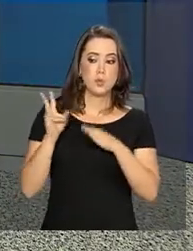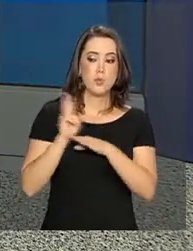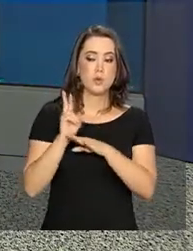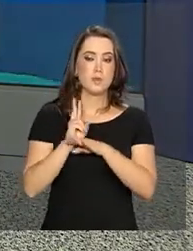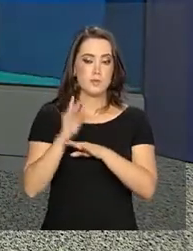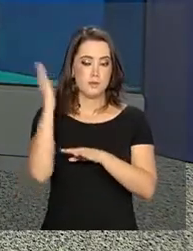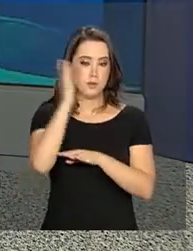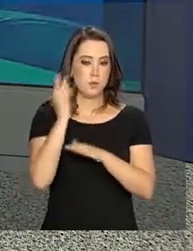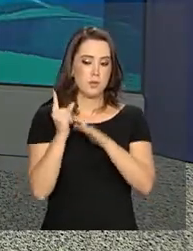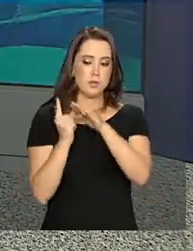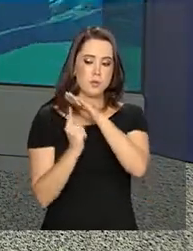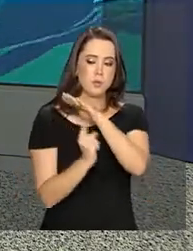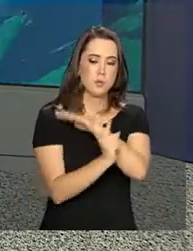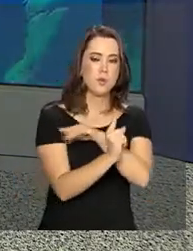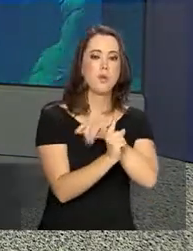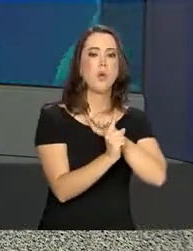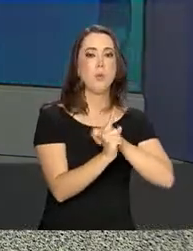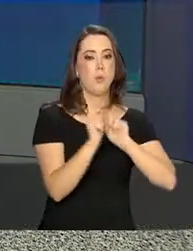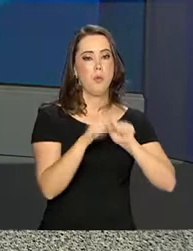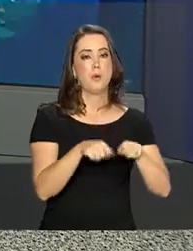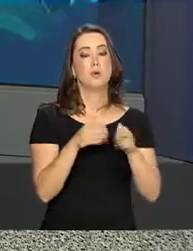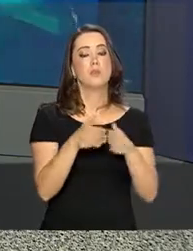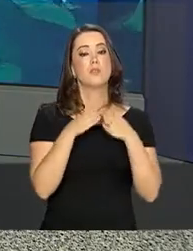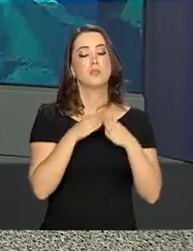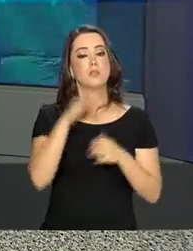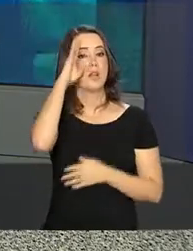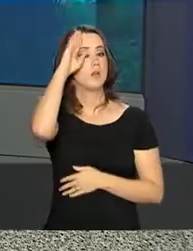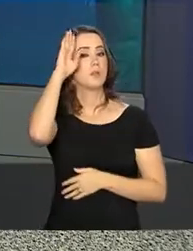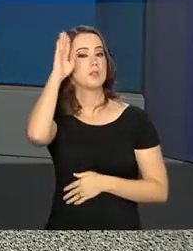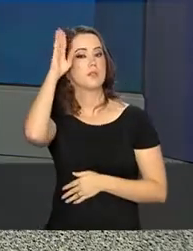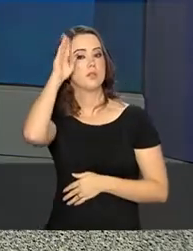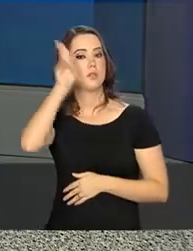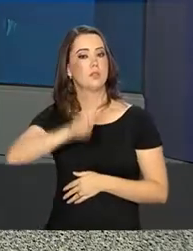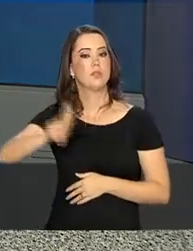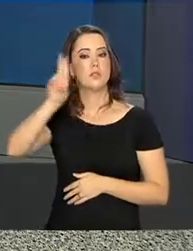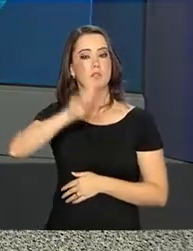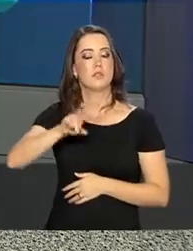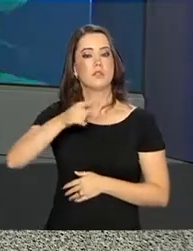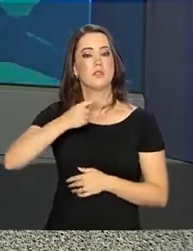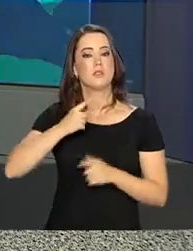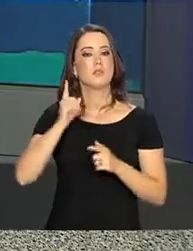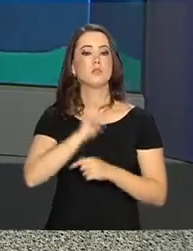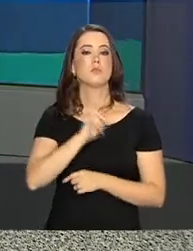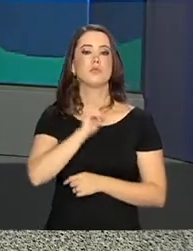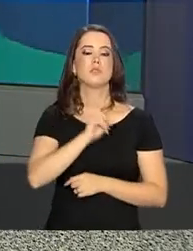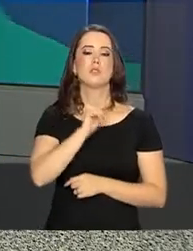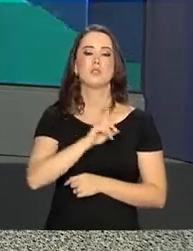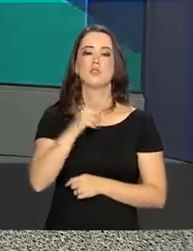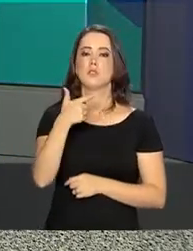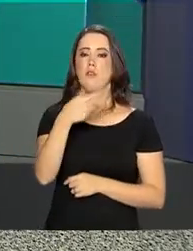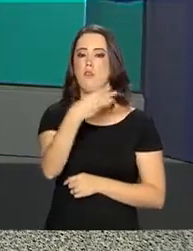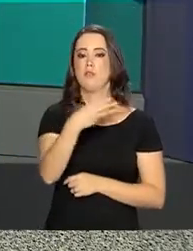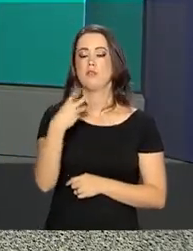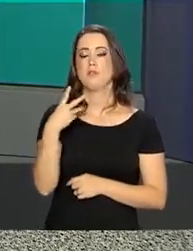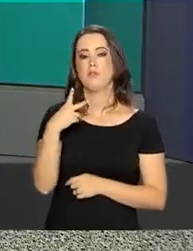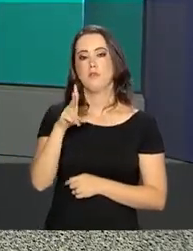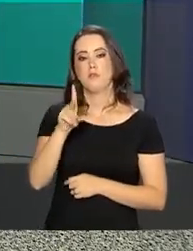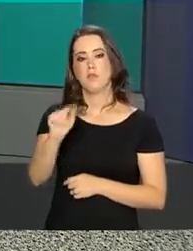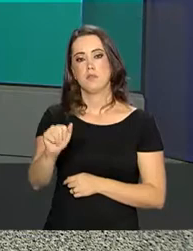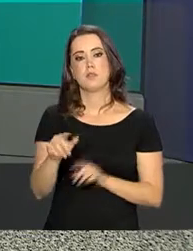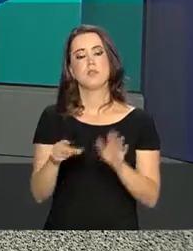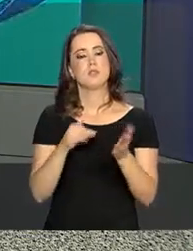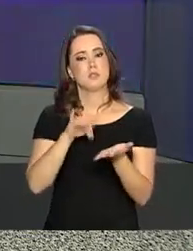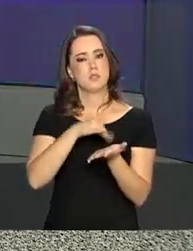graduação na Universidade Federal do Triângulo Mineiro. São 23 vagas. As inscrições vão de 7 a 30 de janeiro de